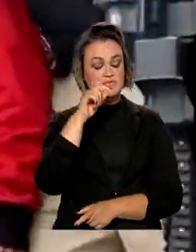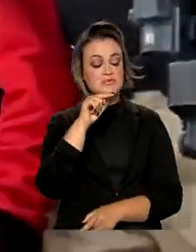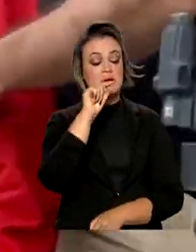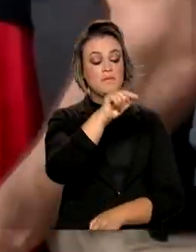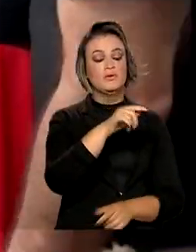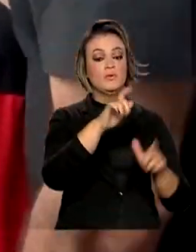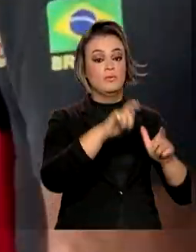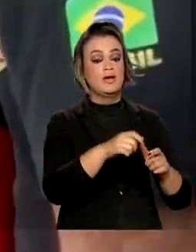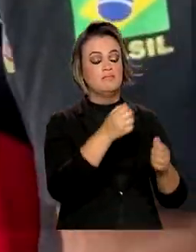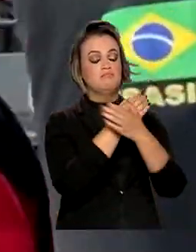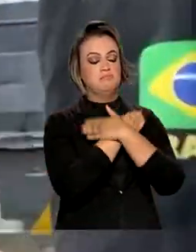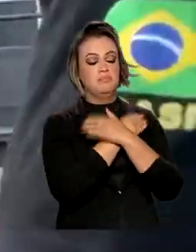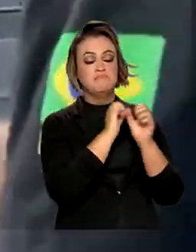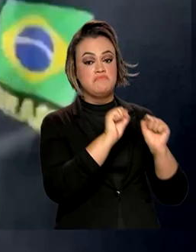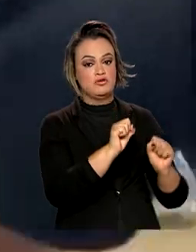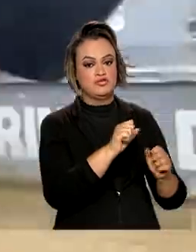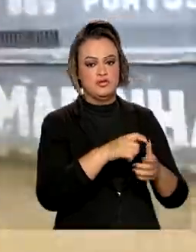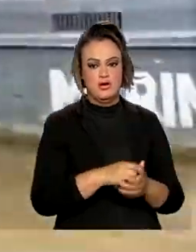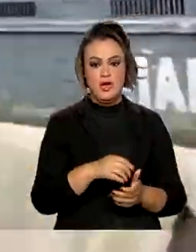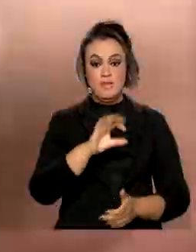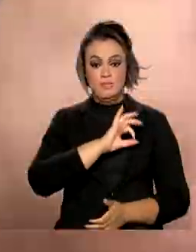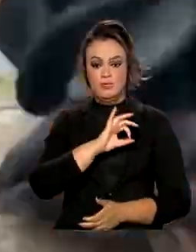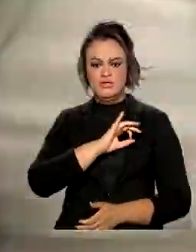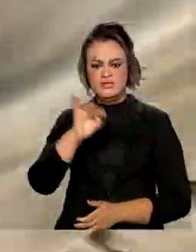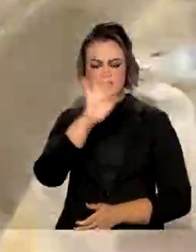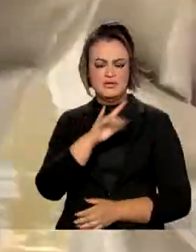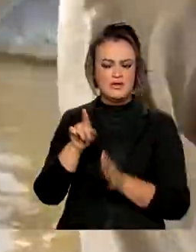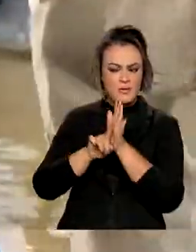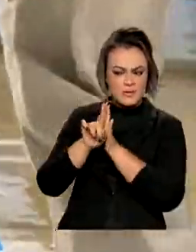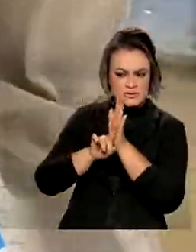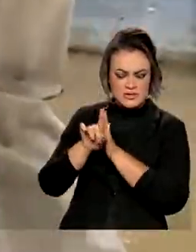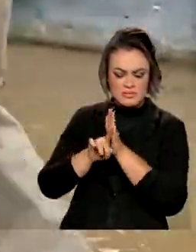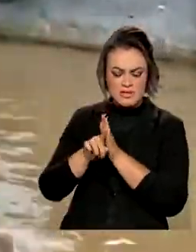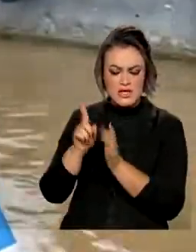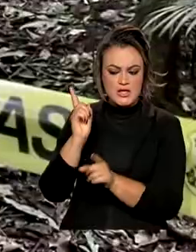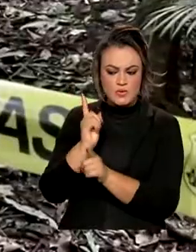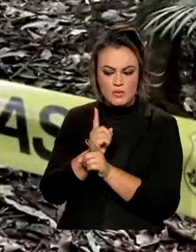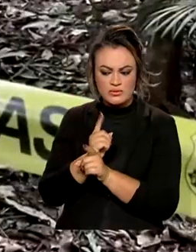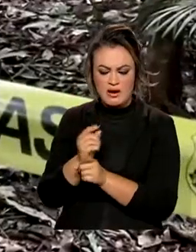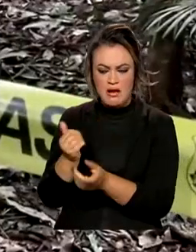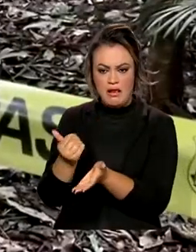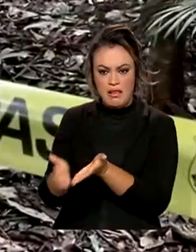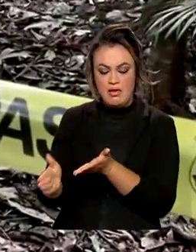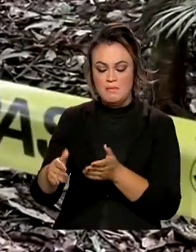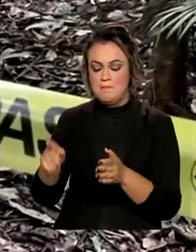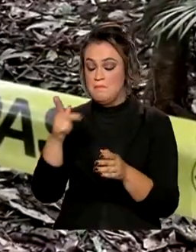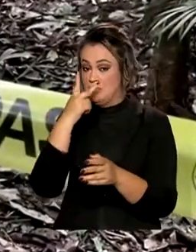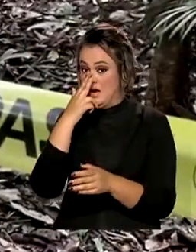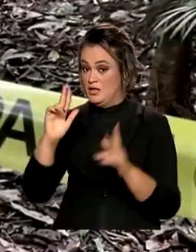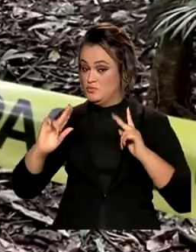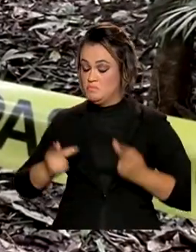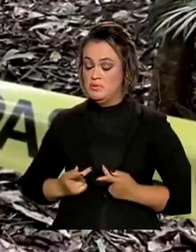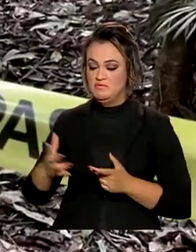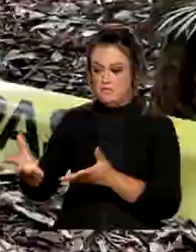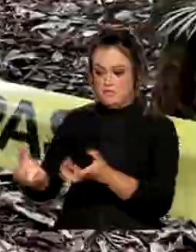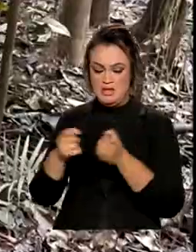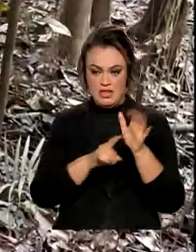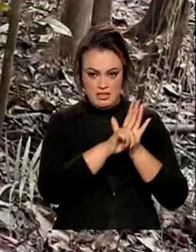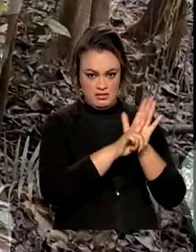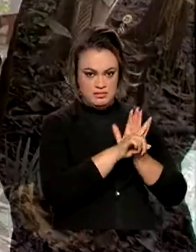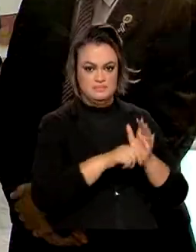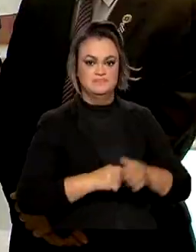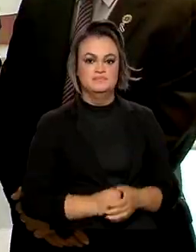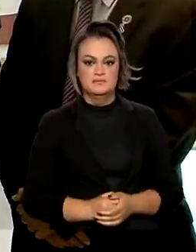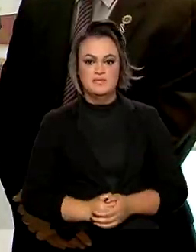localização dos corpos. Polícia Federal faz reconstituição e afirma que vestígios humanos serão periciados.